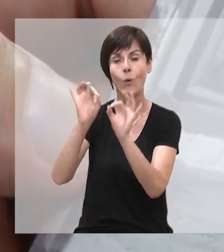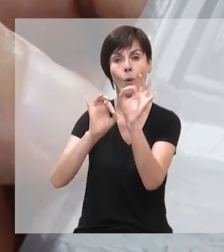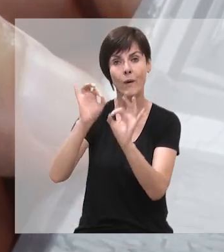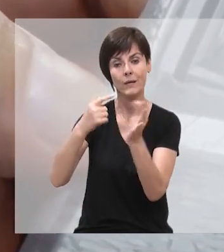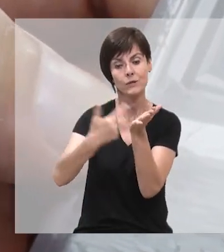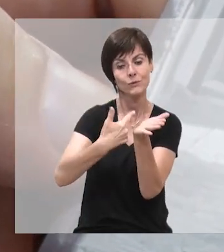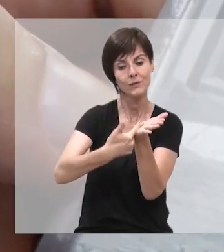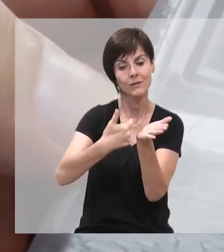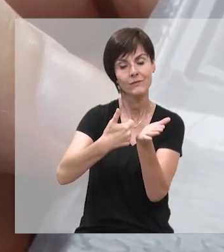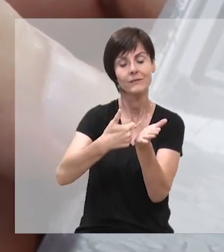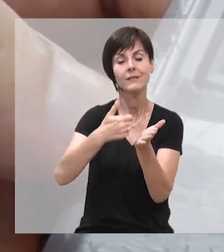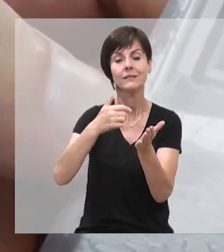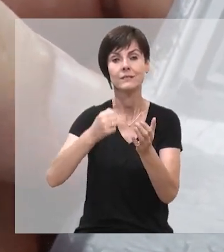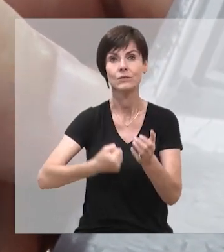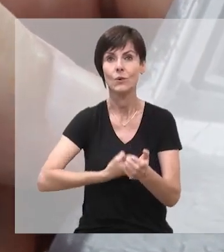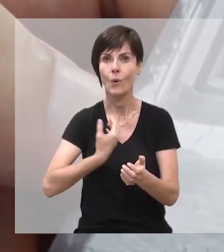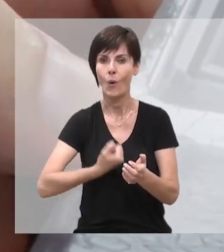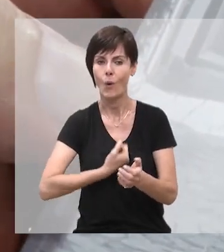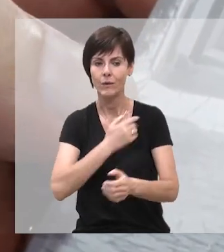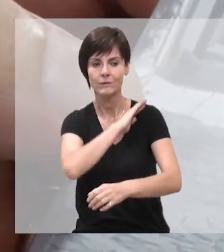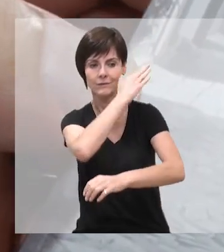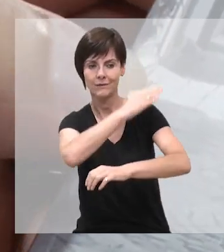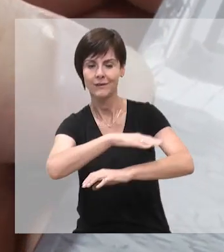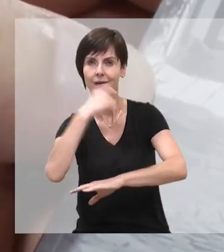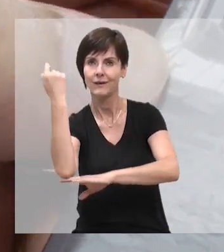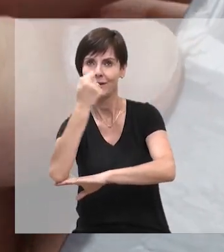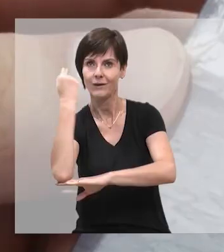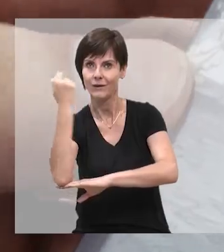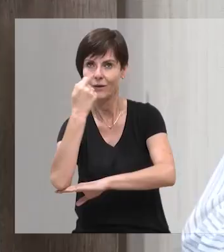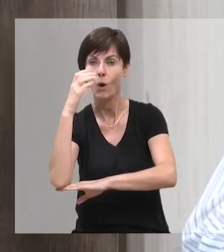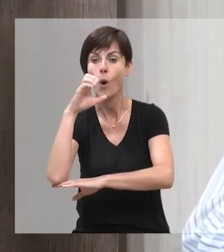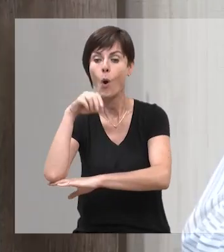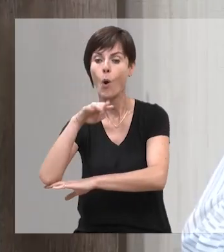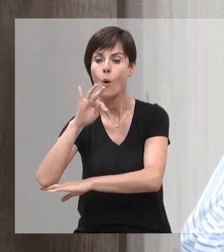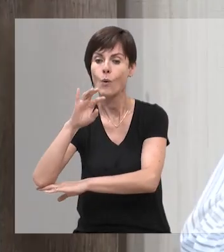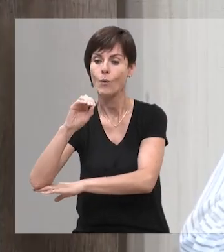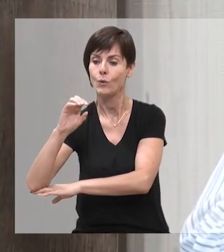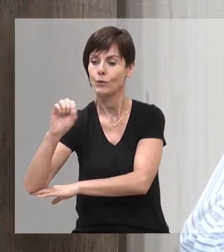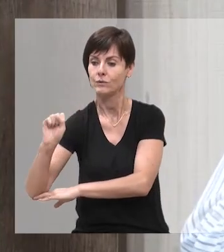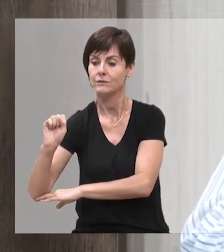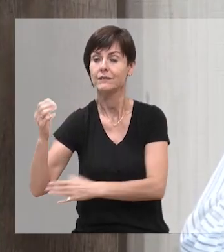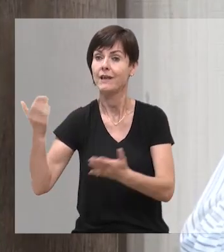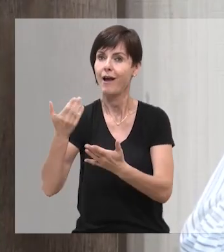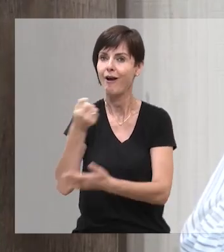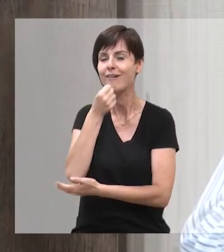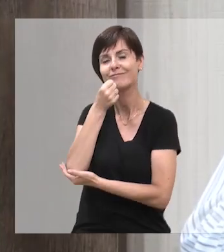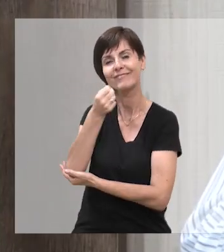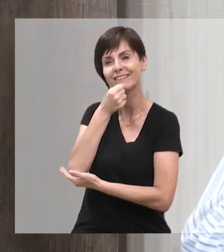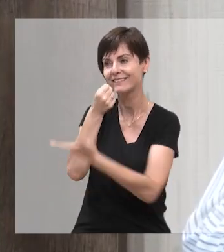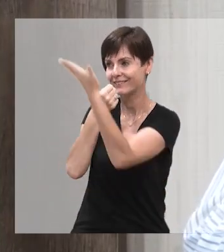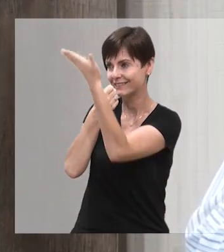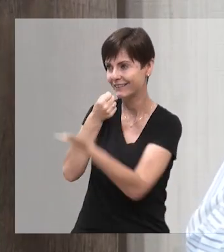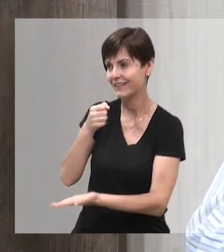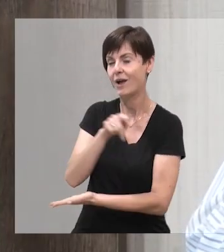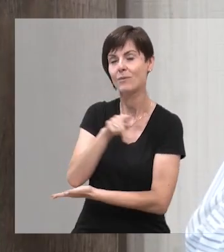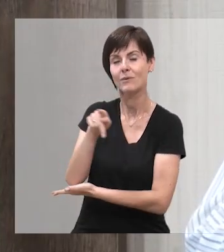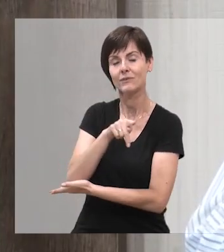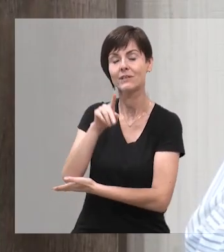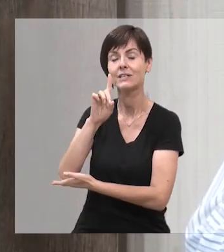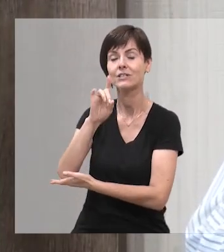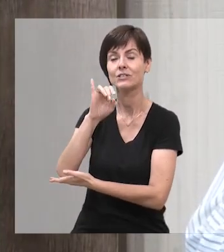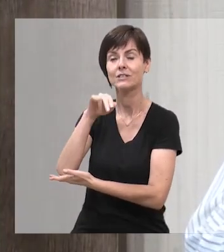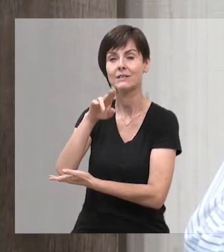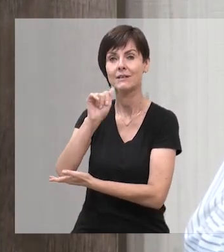a coletânea de autores da Serra Gaúcho, o primeiro formato em contos. E quem nos brinda com a sua presença aqui é exatamente o